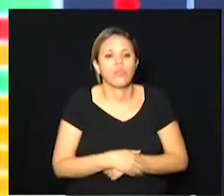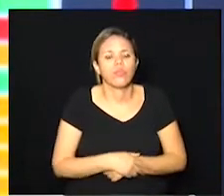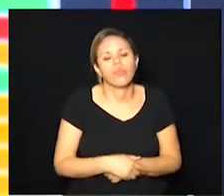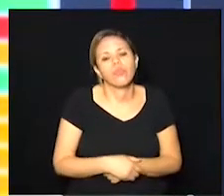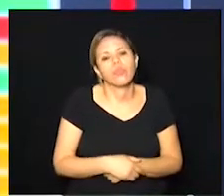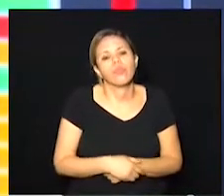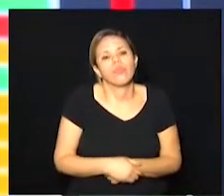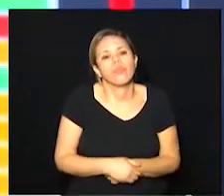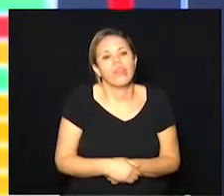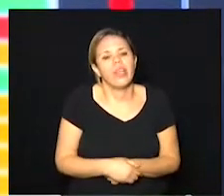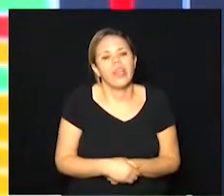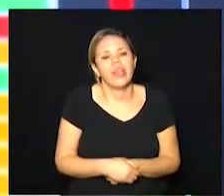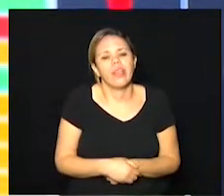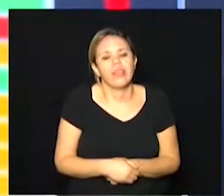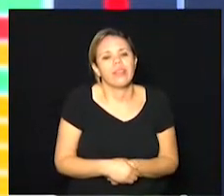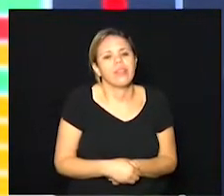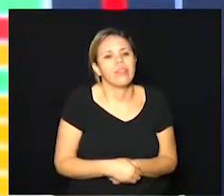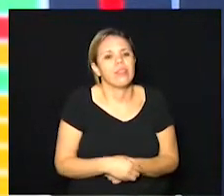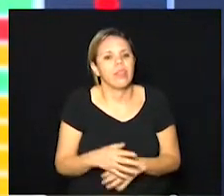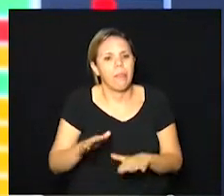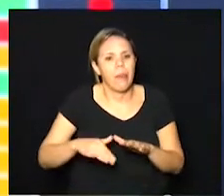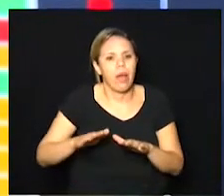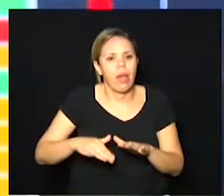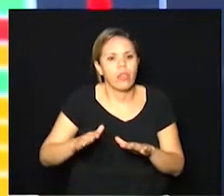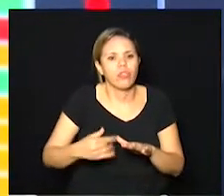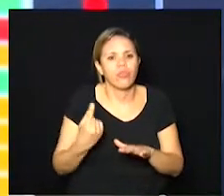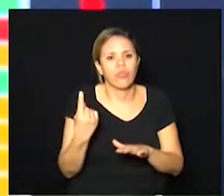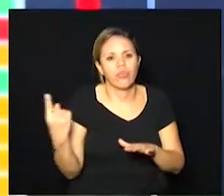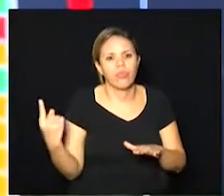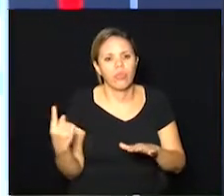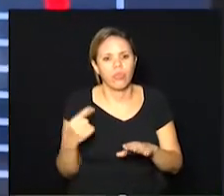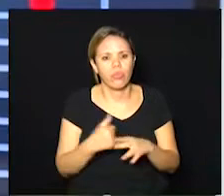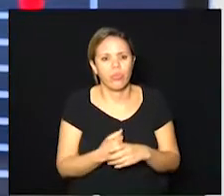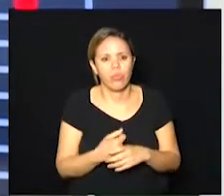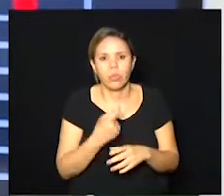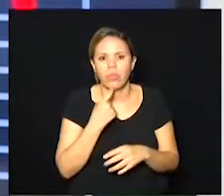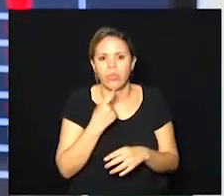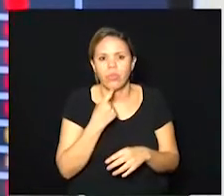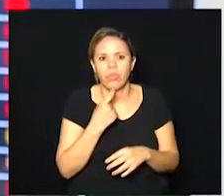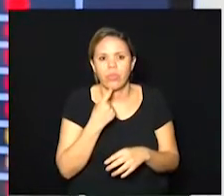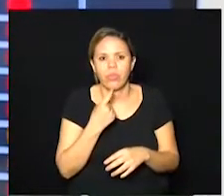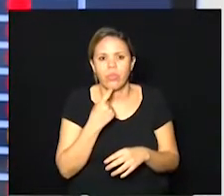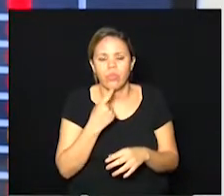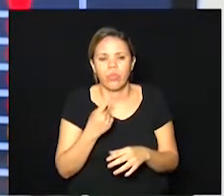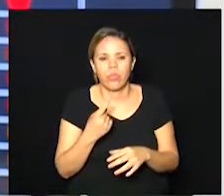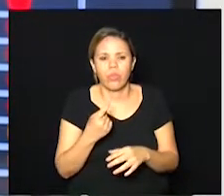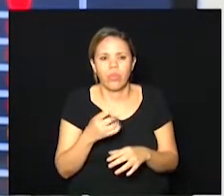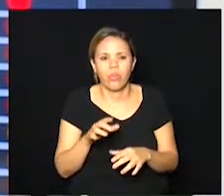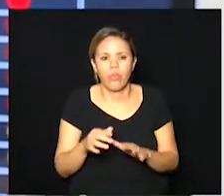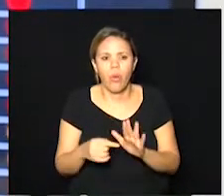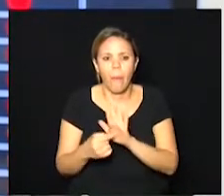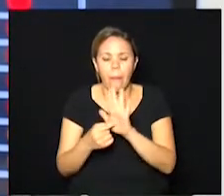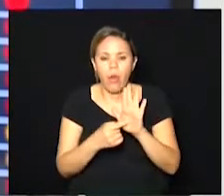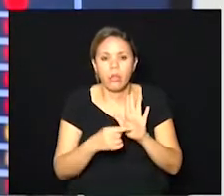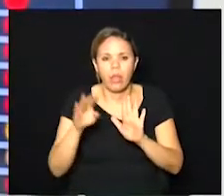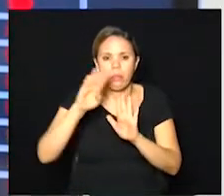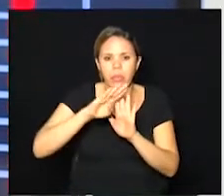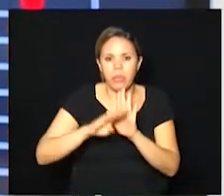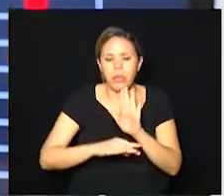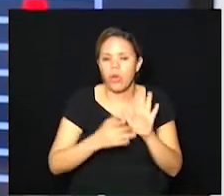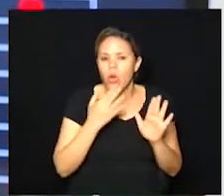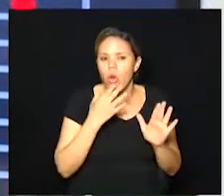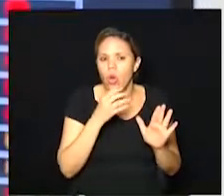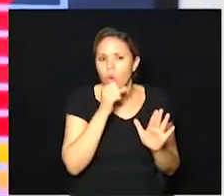o ideal, seria abaixo, abaixo de 1. Então, Campinas foi classificada na cor